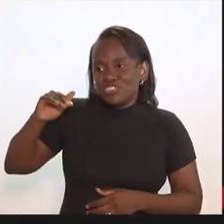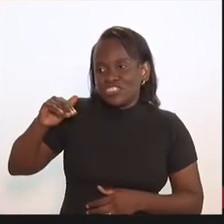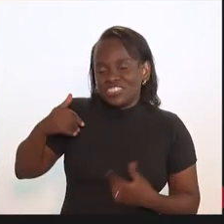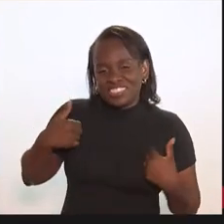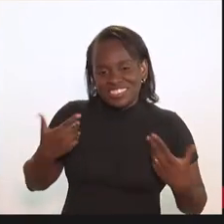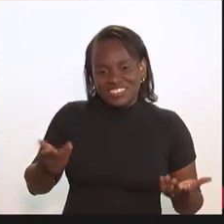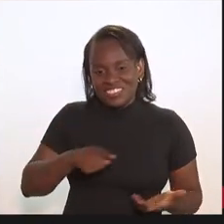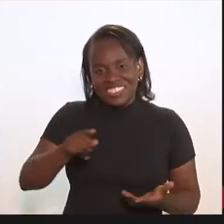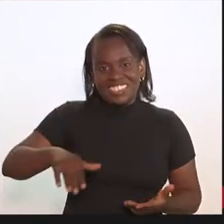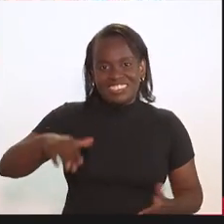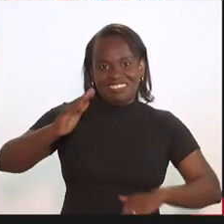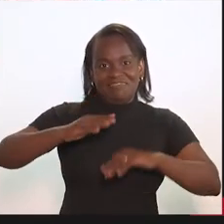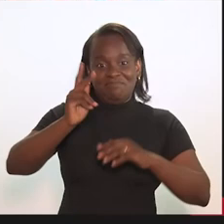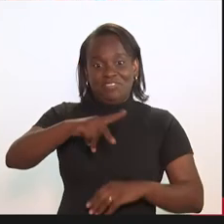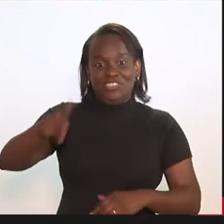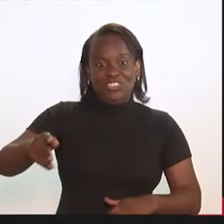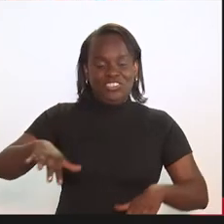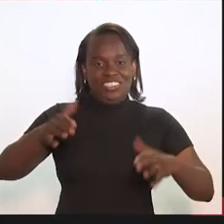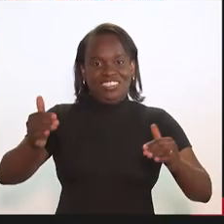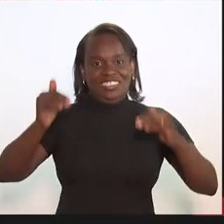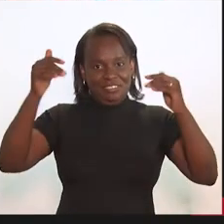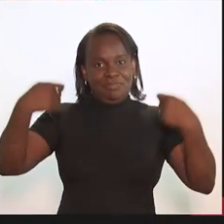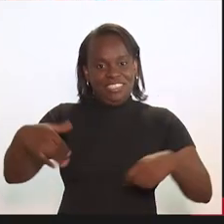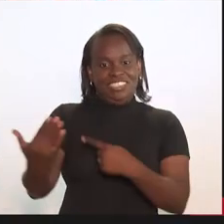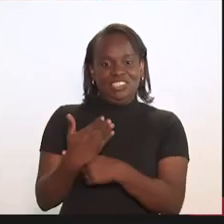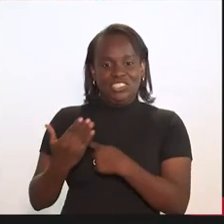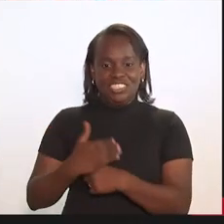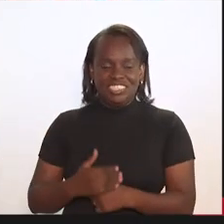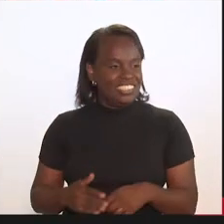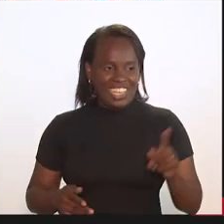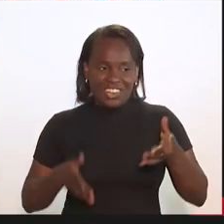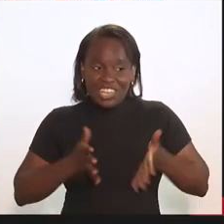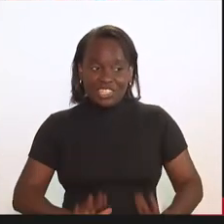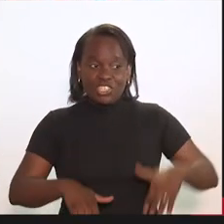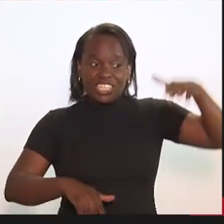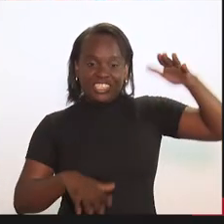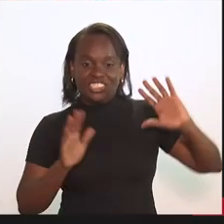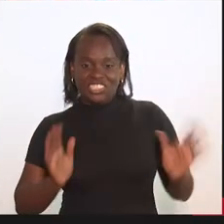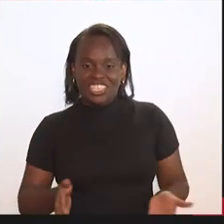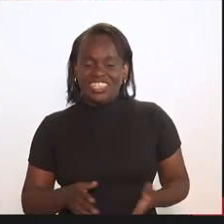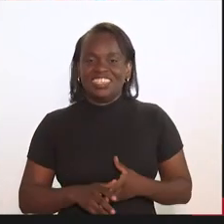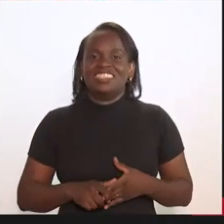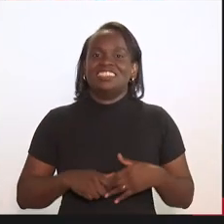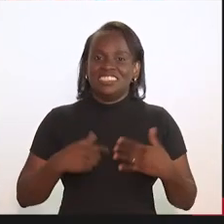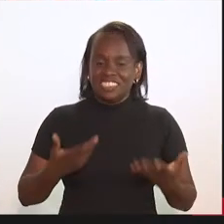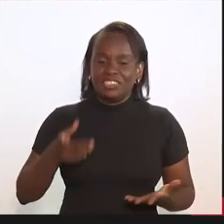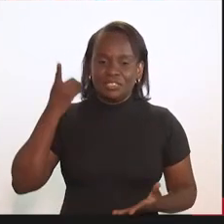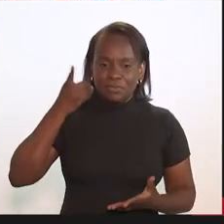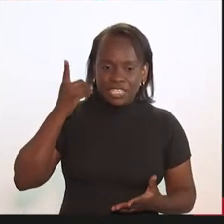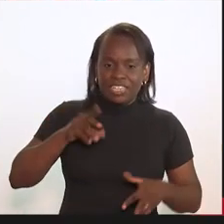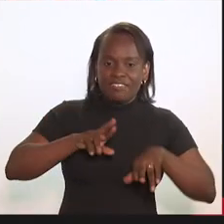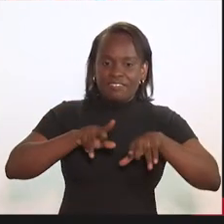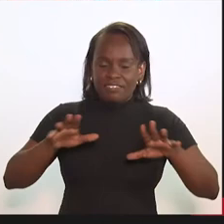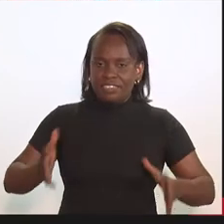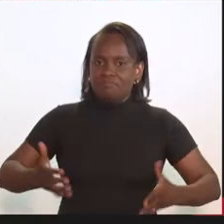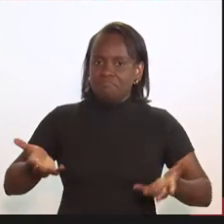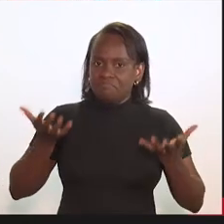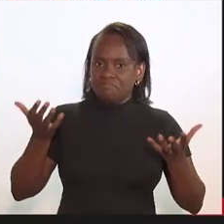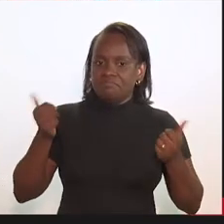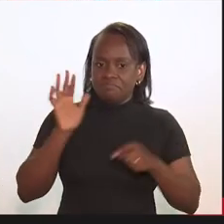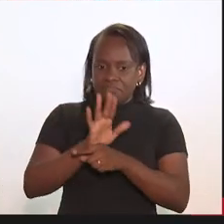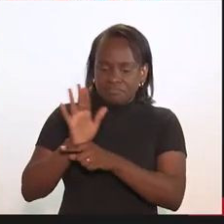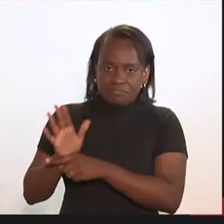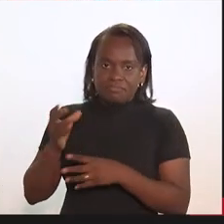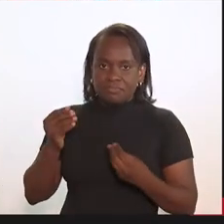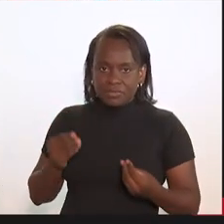pequenininha, vocês aí são professores. Vocês têm que me ajudar. já nasceu grande. Então, nós temos grandes deputados que vão contribuir